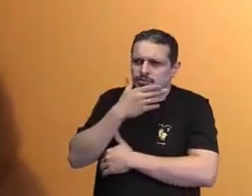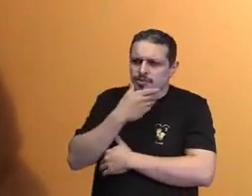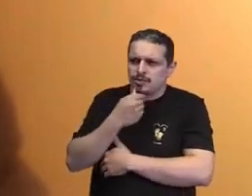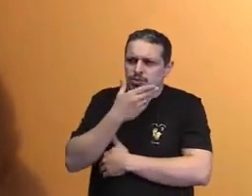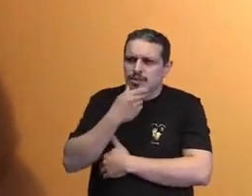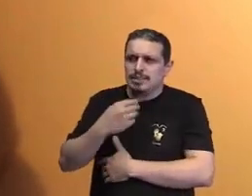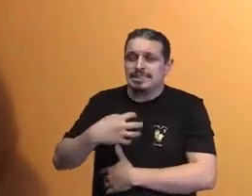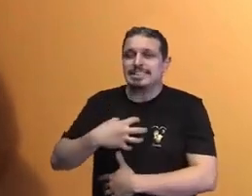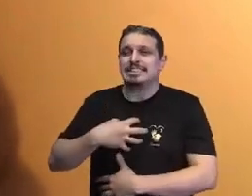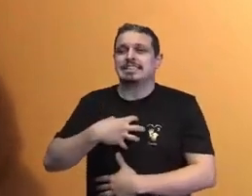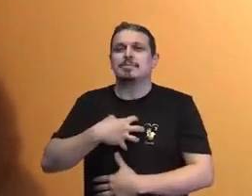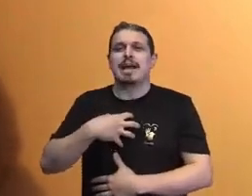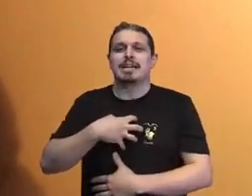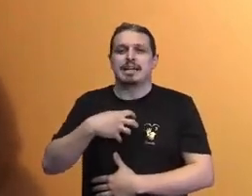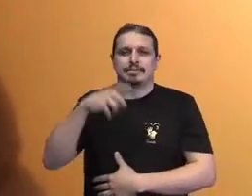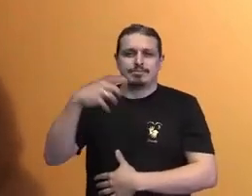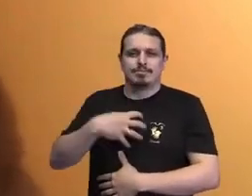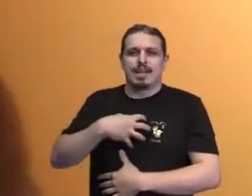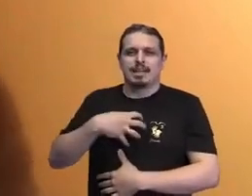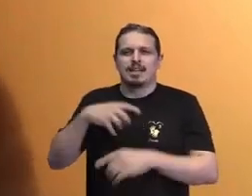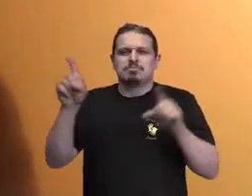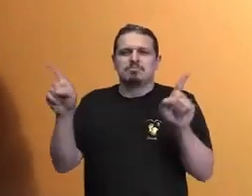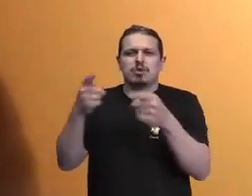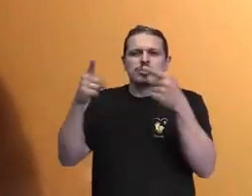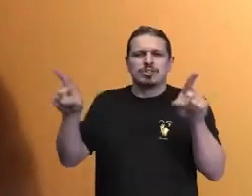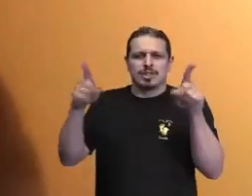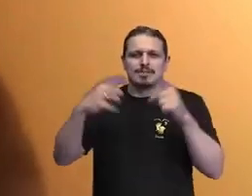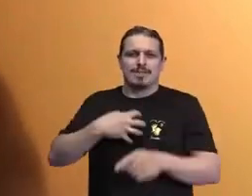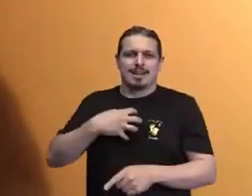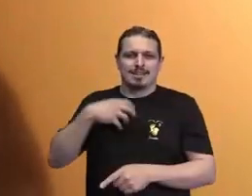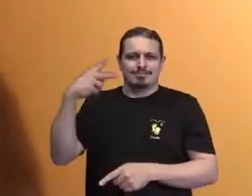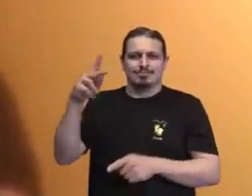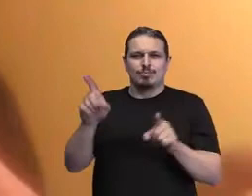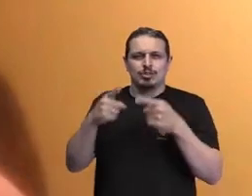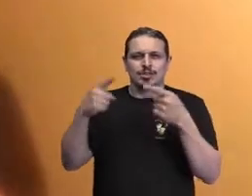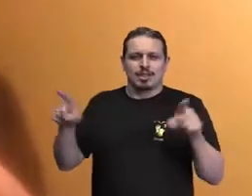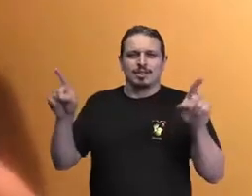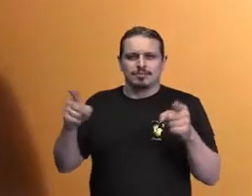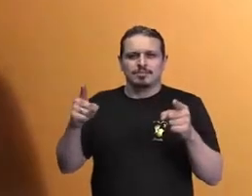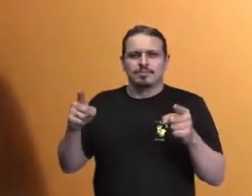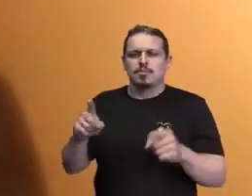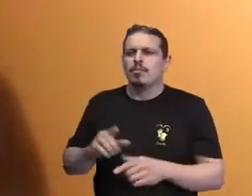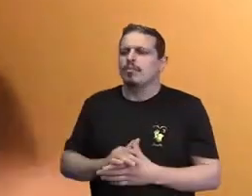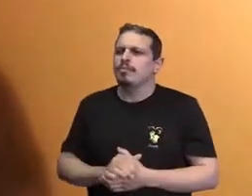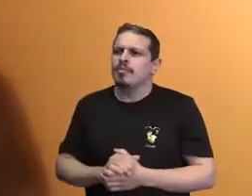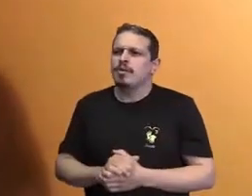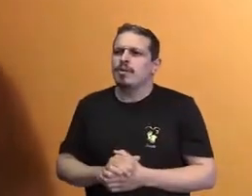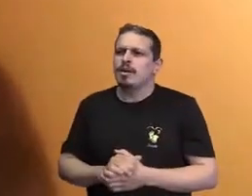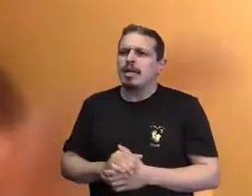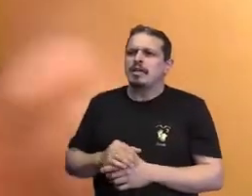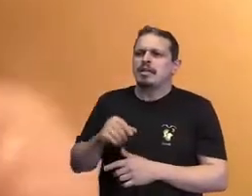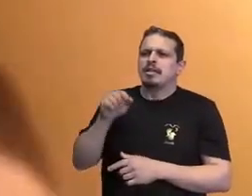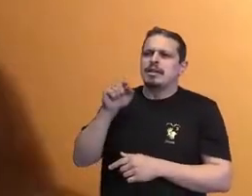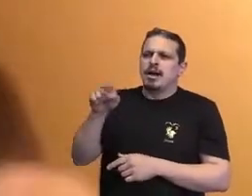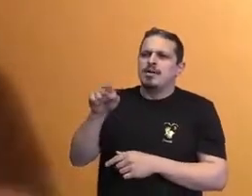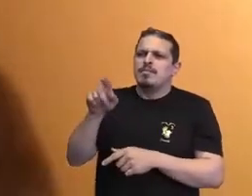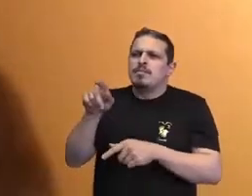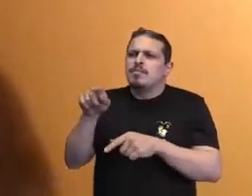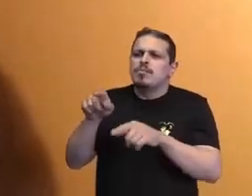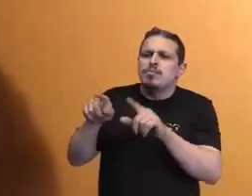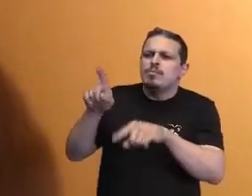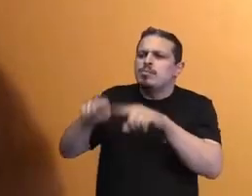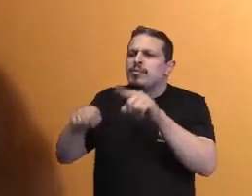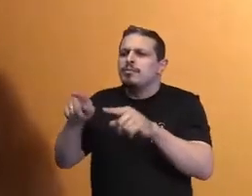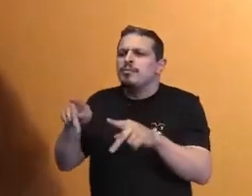álbum magnífico, cujo título é Krieg Rá Bandolo. Krieg Rá Bandolo. Pois bem, nesse